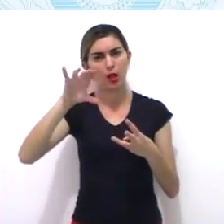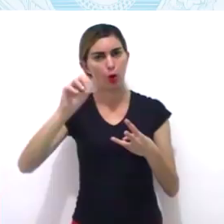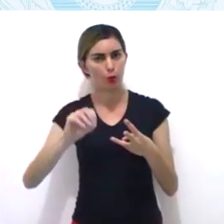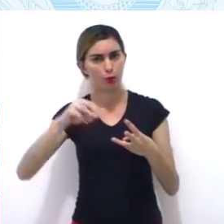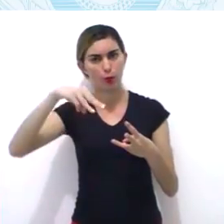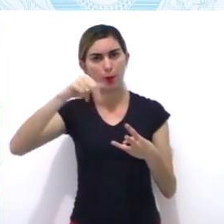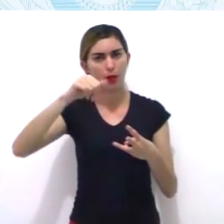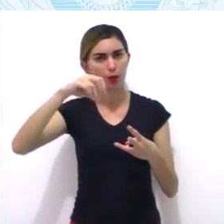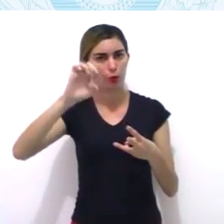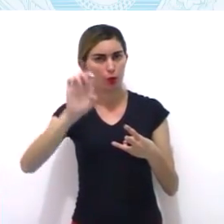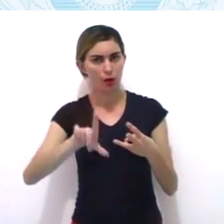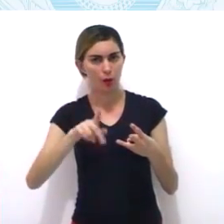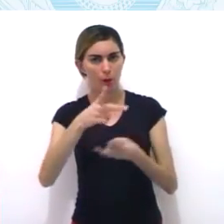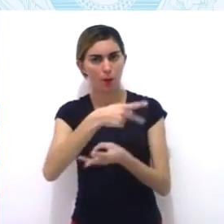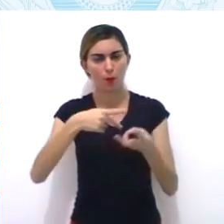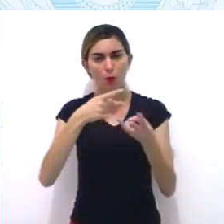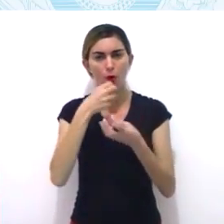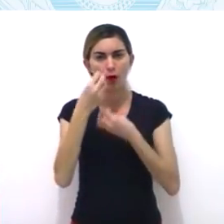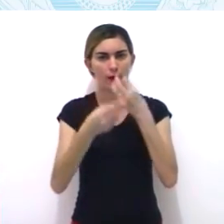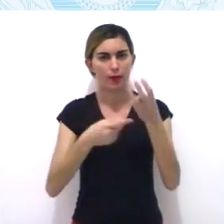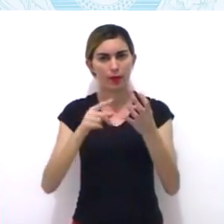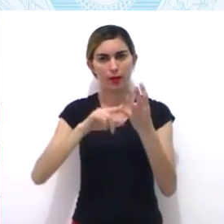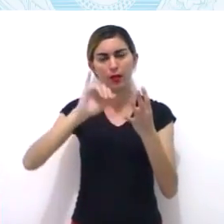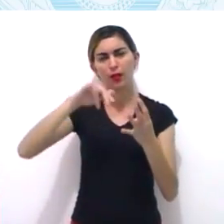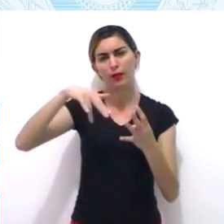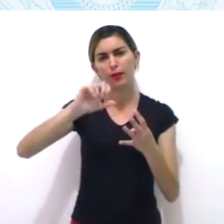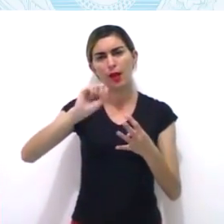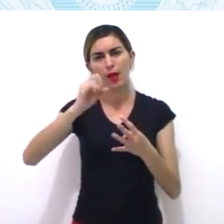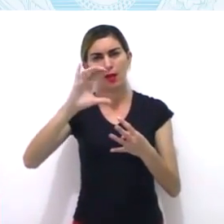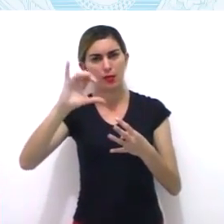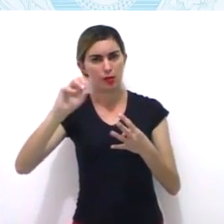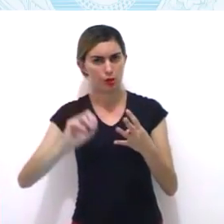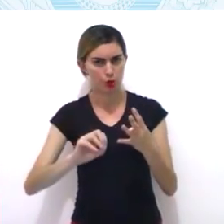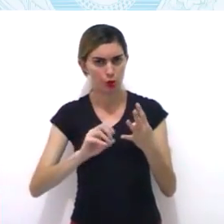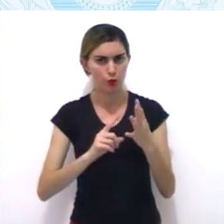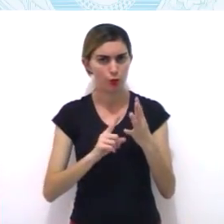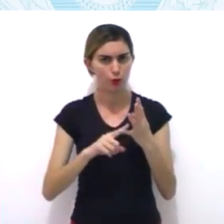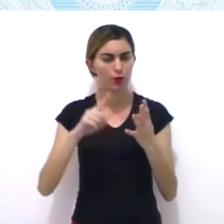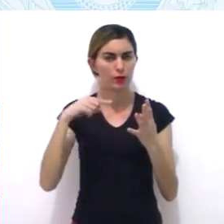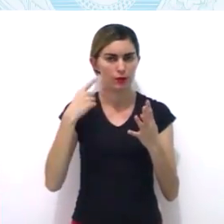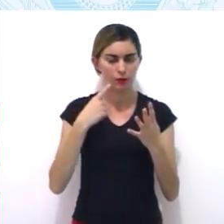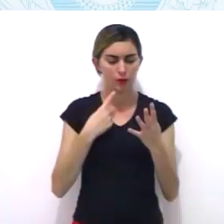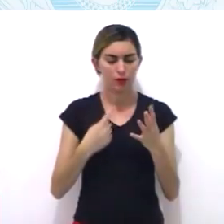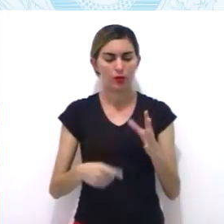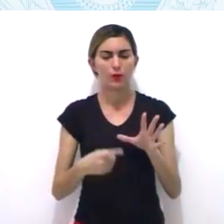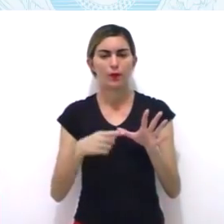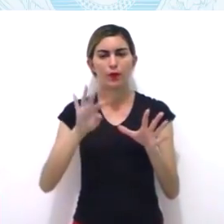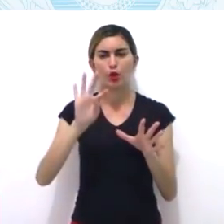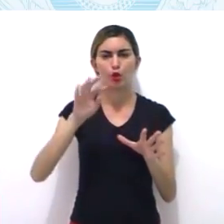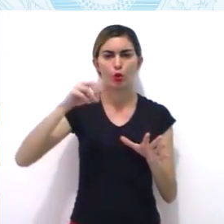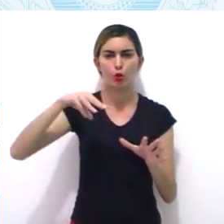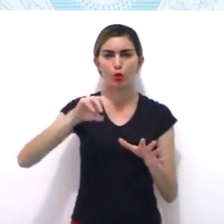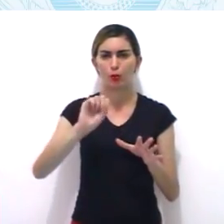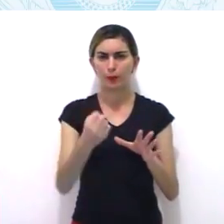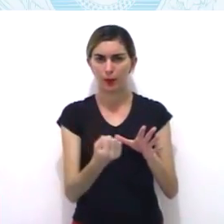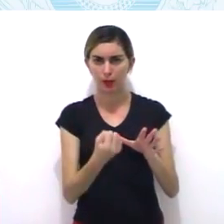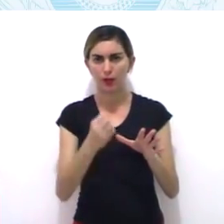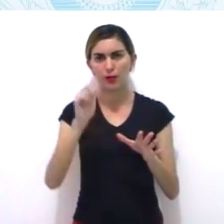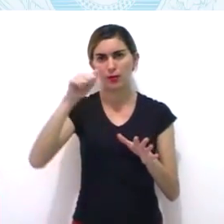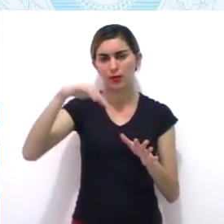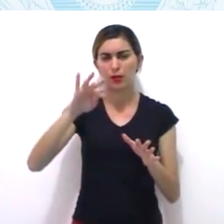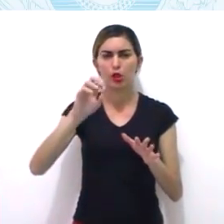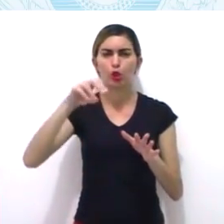Antônio Gonzaga, que era um poeta, Francisco de Paula Freire de Andrade, coronel,